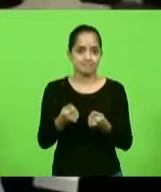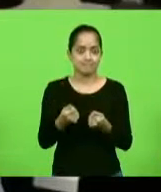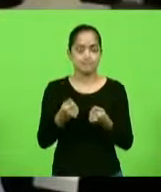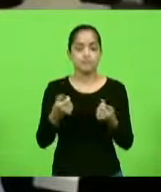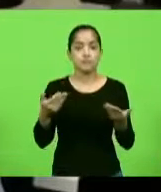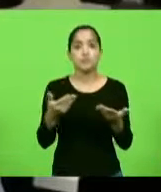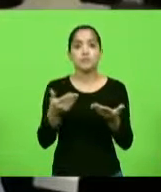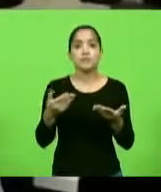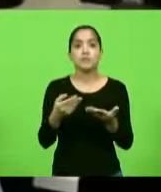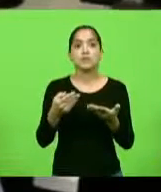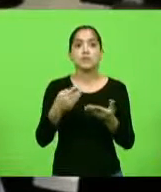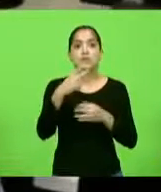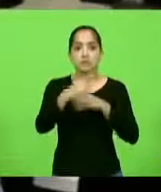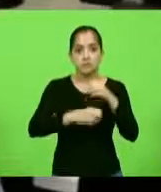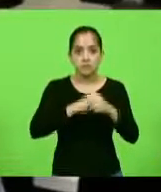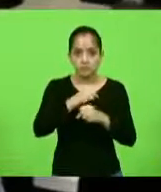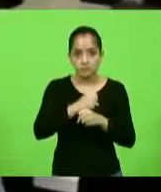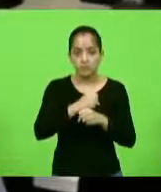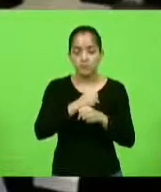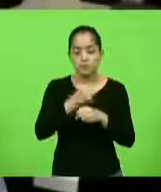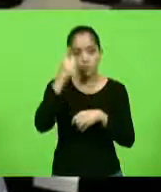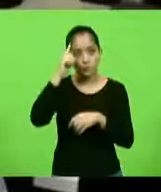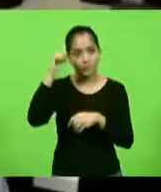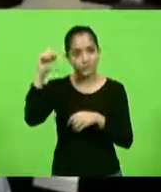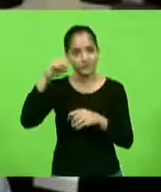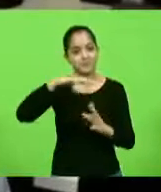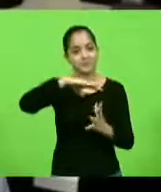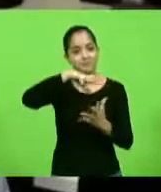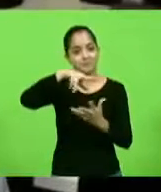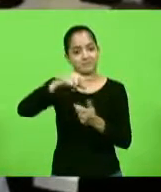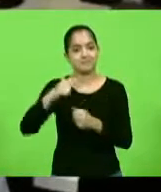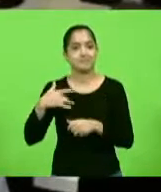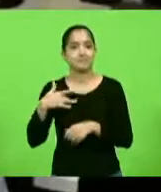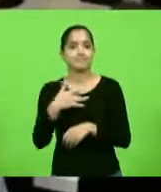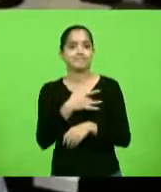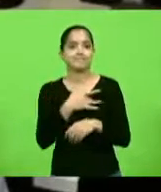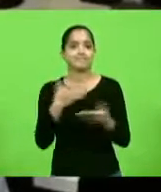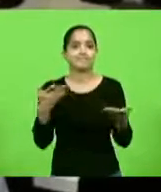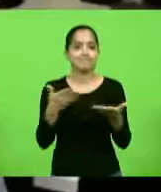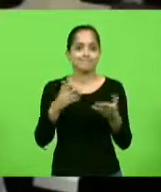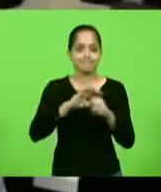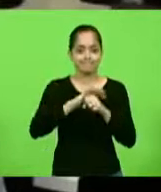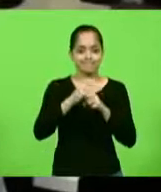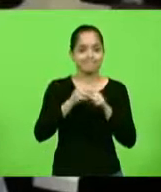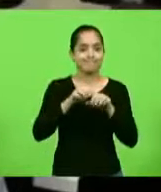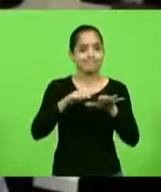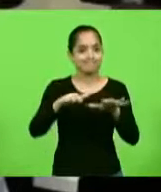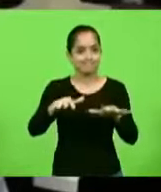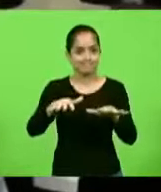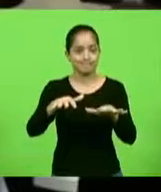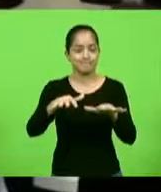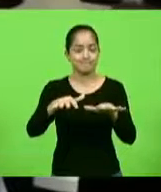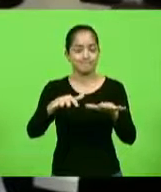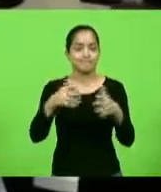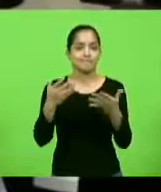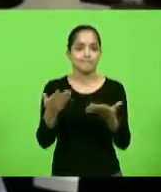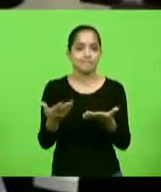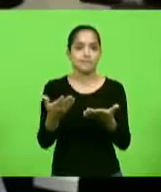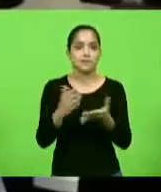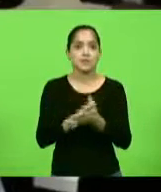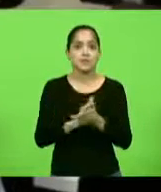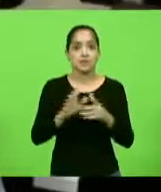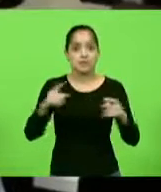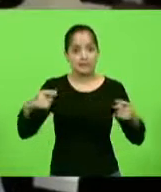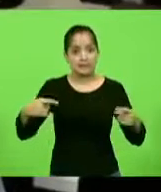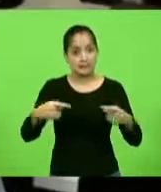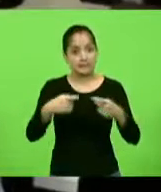estamos celebrando o Dia Mundial da Saúde em meio a essa confusão chamada pandemia do coronavírus. Essa guerra